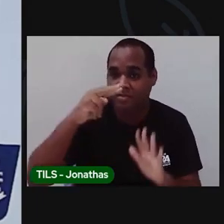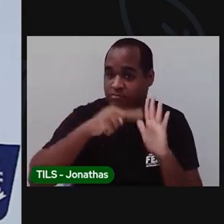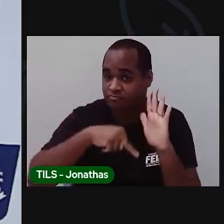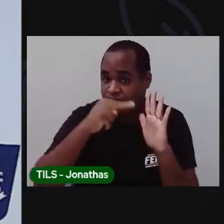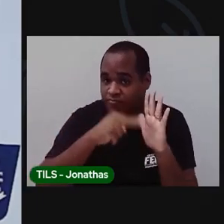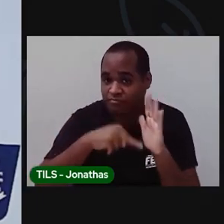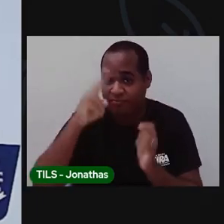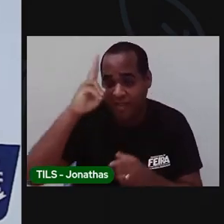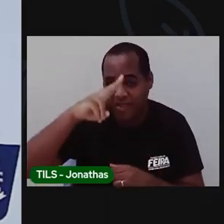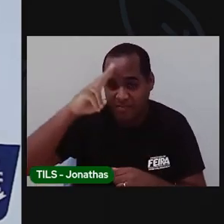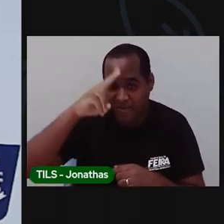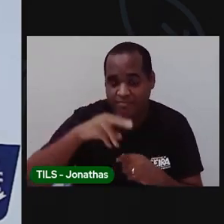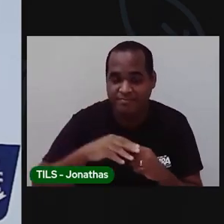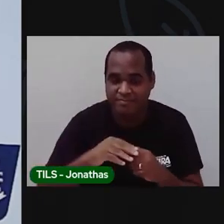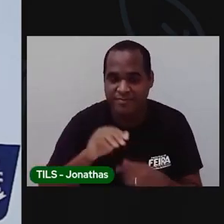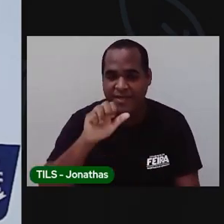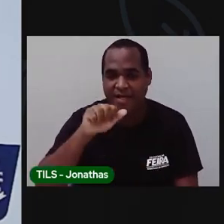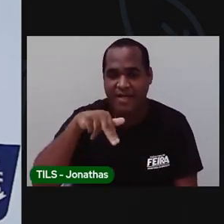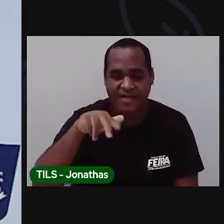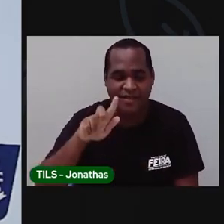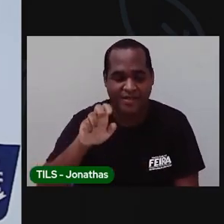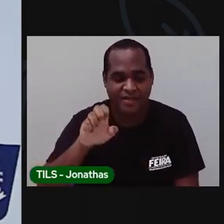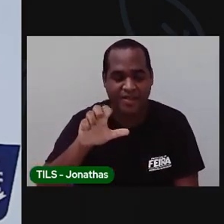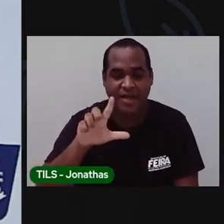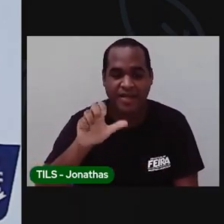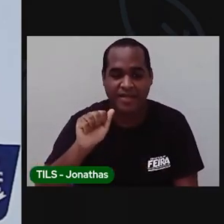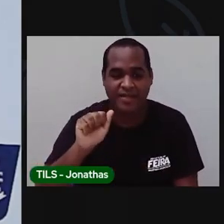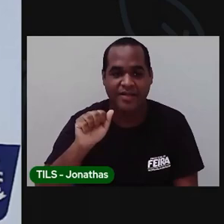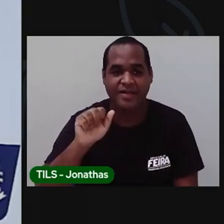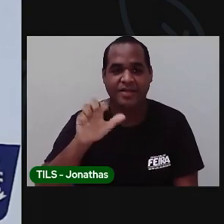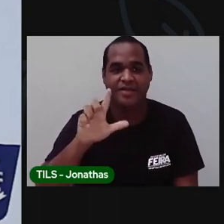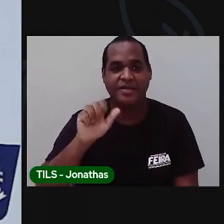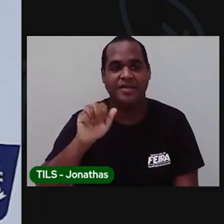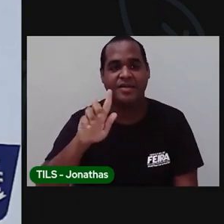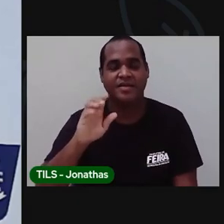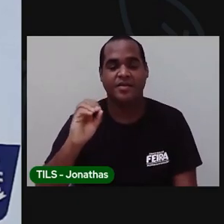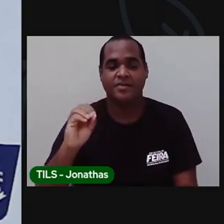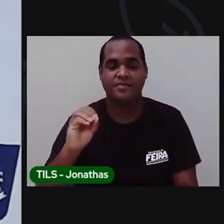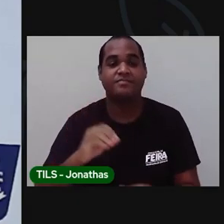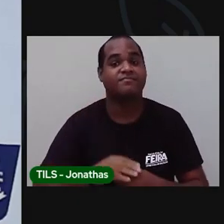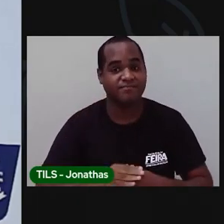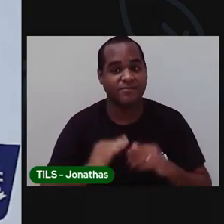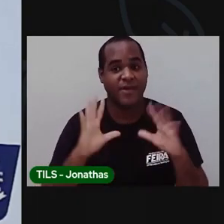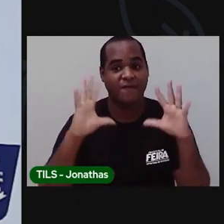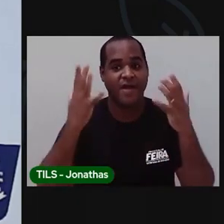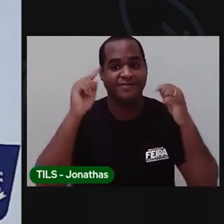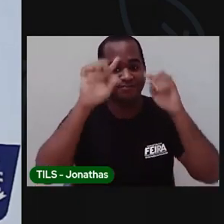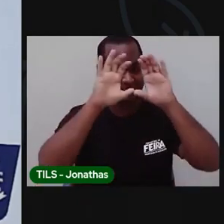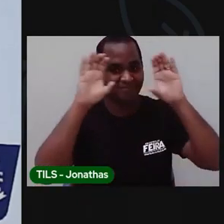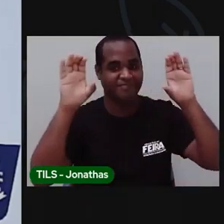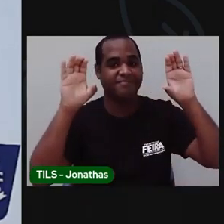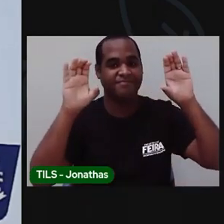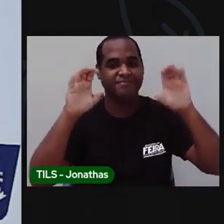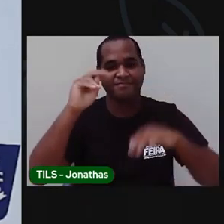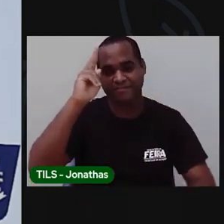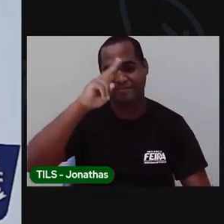Lembrou? De Ângela Lago, Festa no Céu. Vocês lembram o enredo da